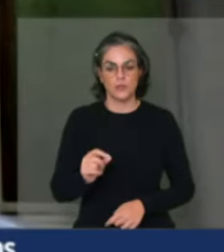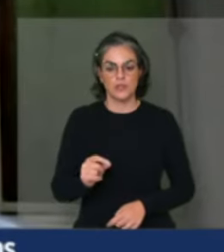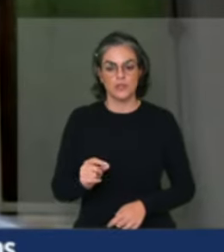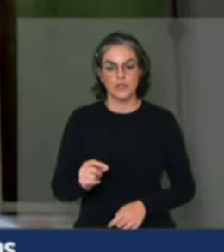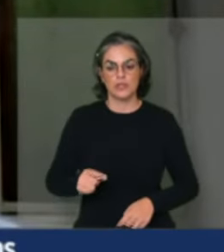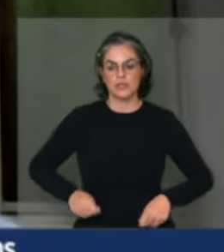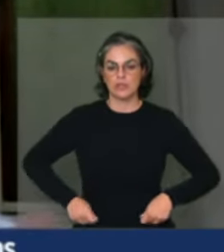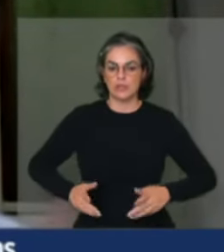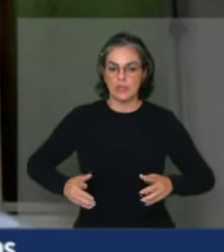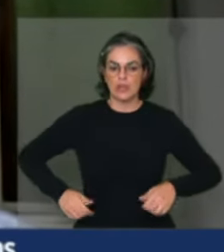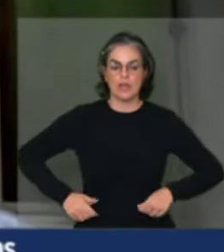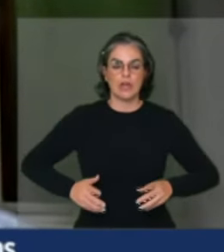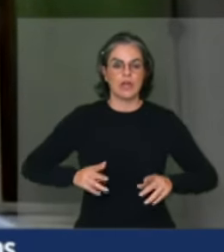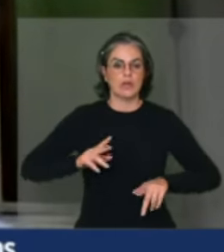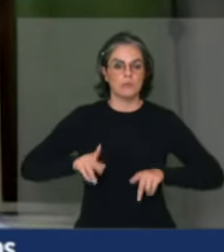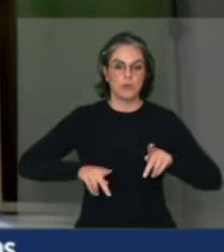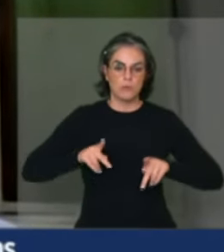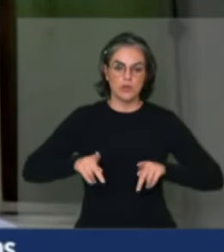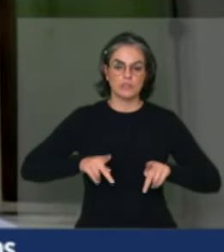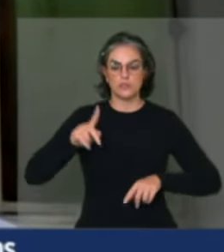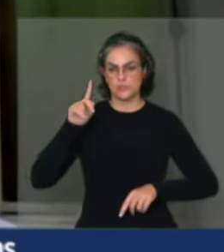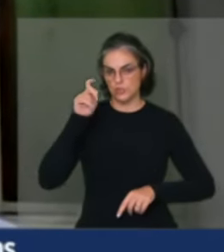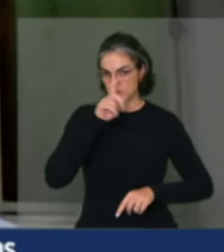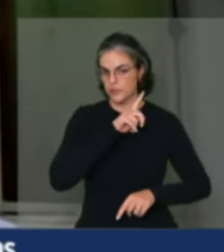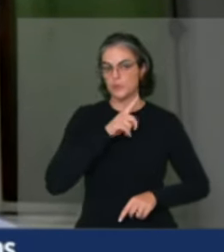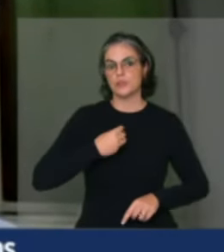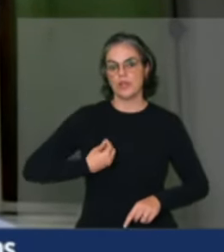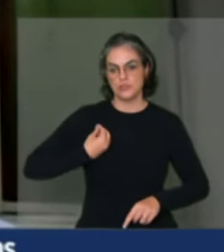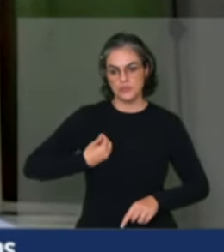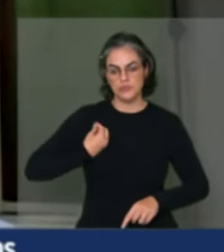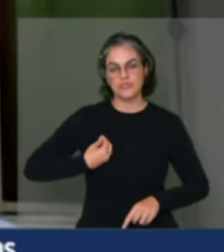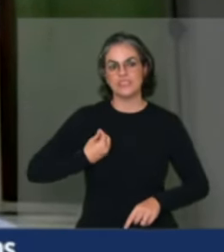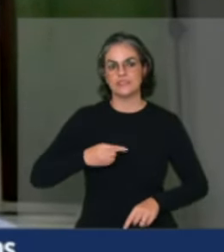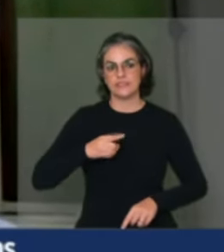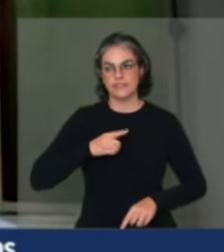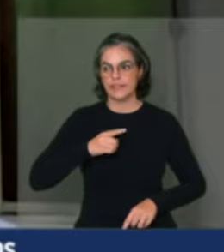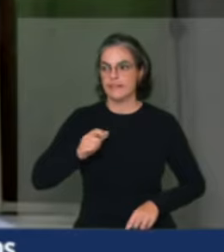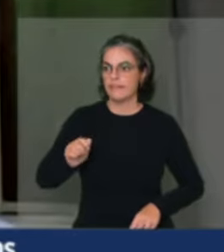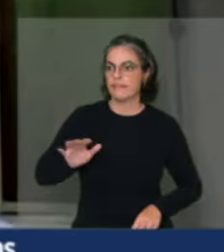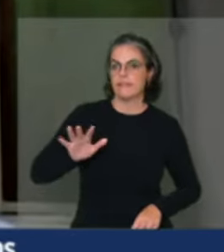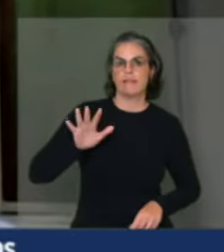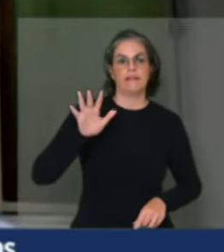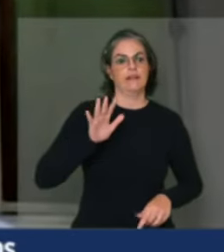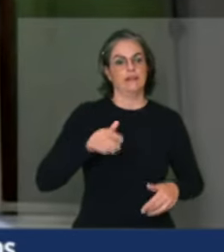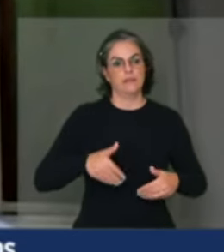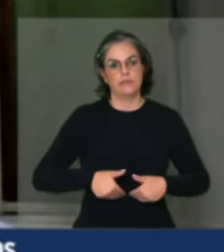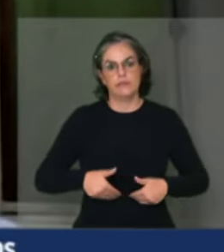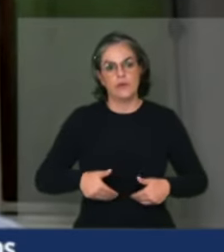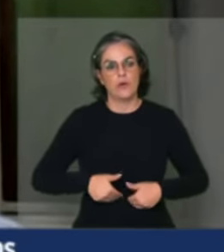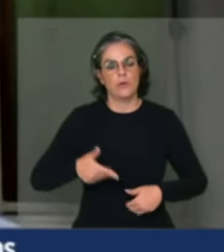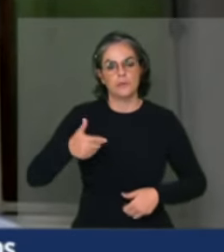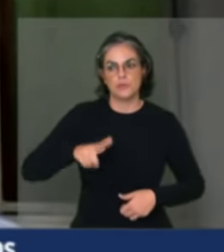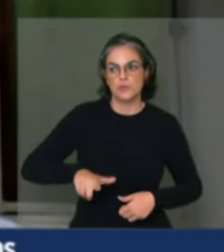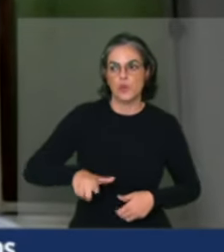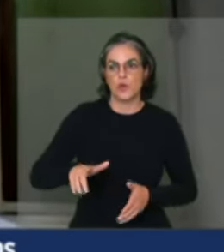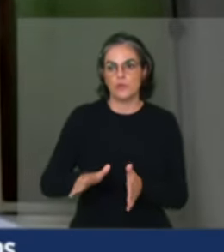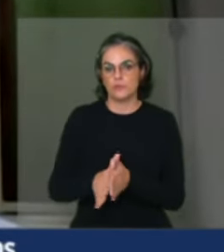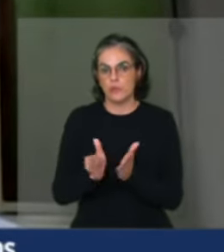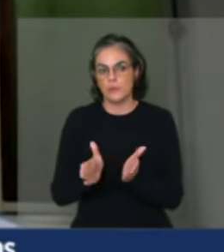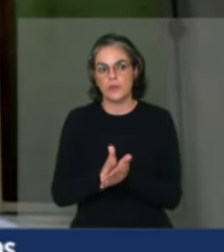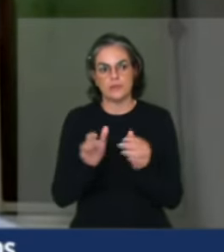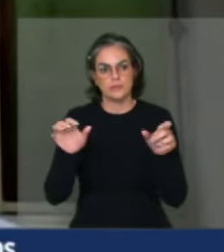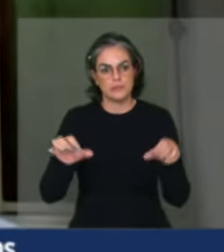aumentou muito, aumentou a miséria, aumentou a fome deste país. Para se ter uma ideia, os alimentos